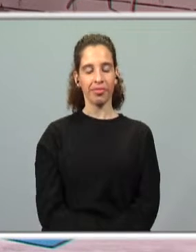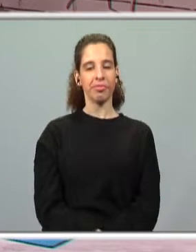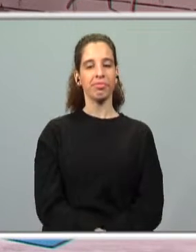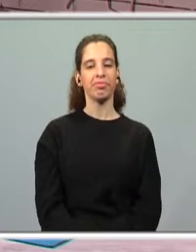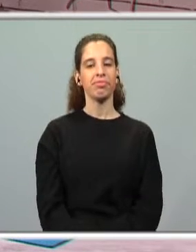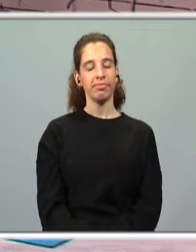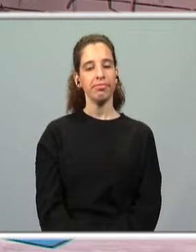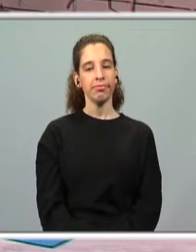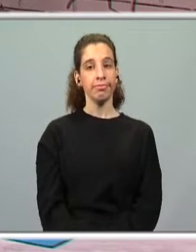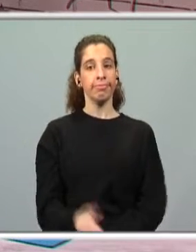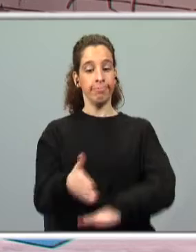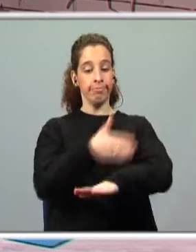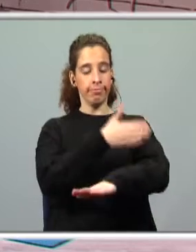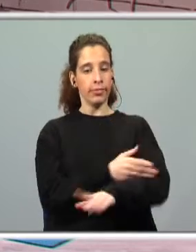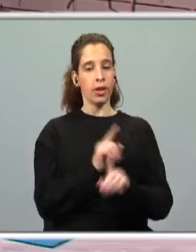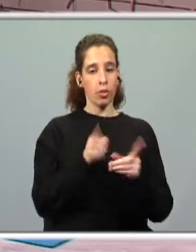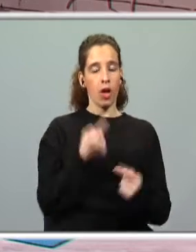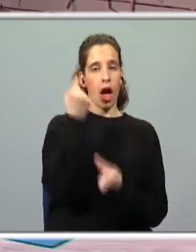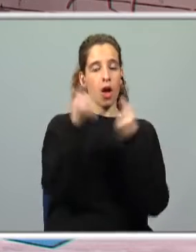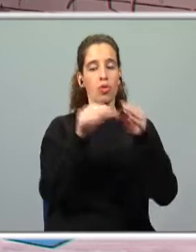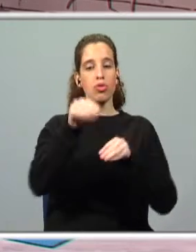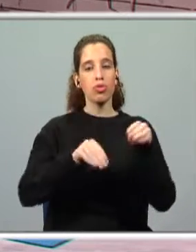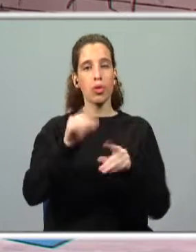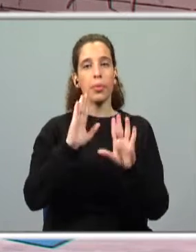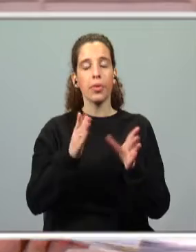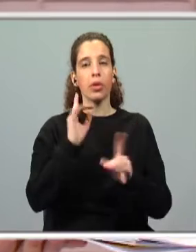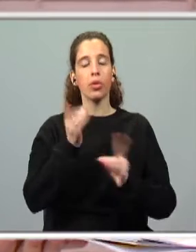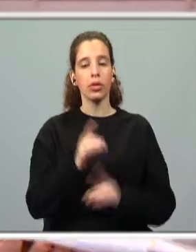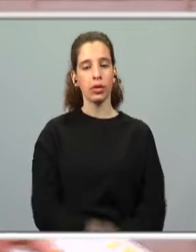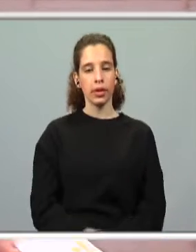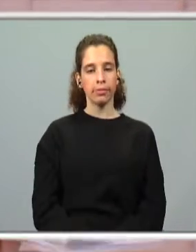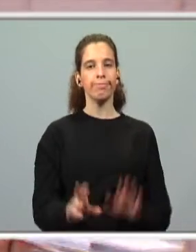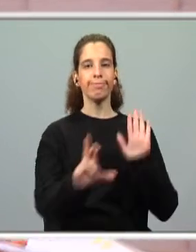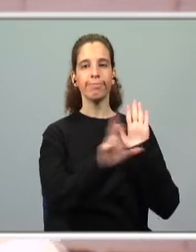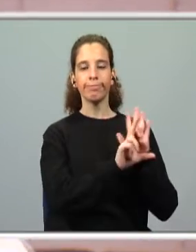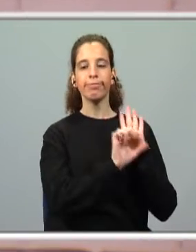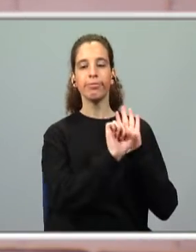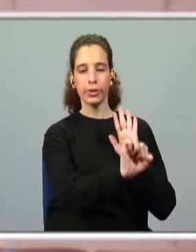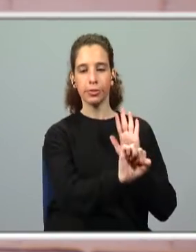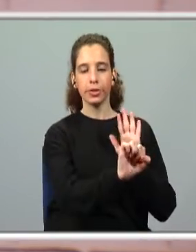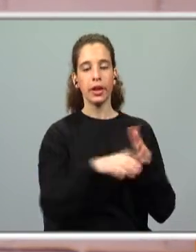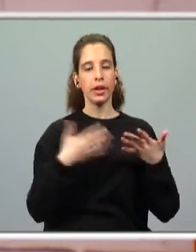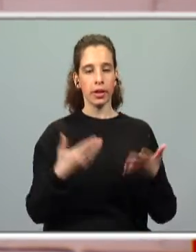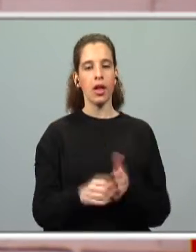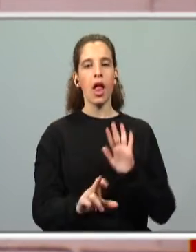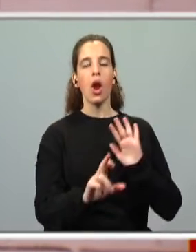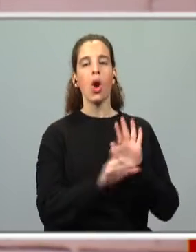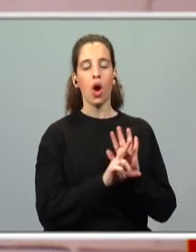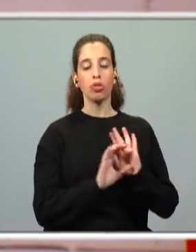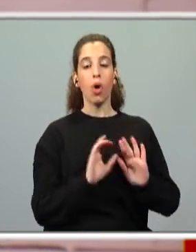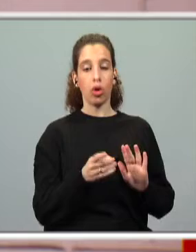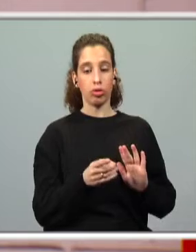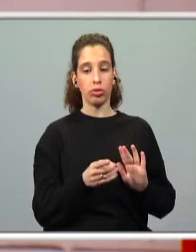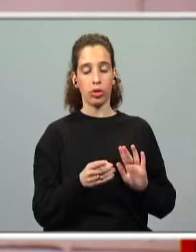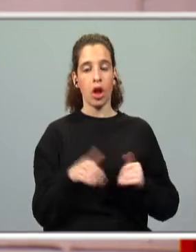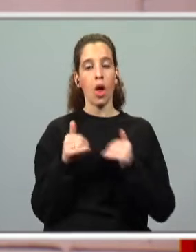Ora, antes de iniciarmos qualquer jogo, precisamos de saber o quê? As suas regras, claro. Ora, e as regras são as seguintes.